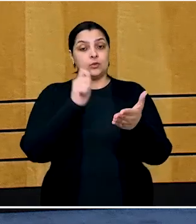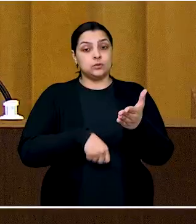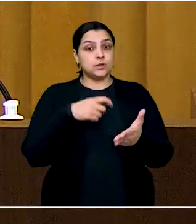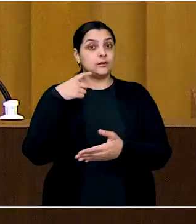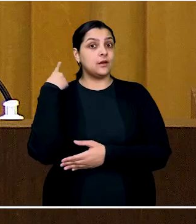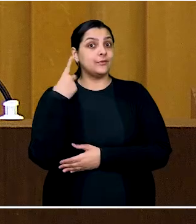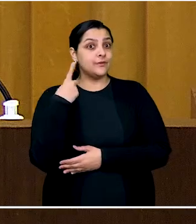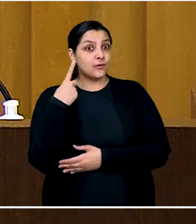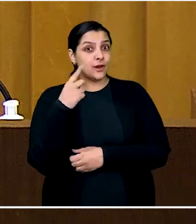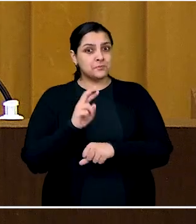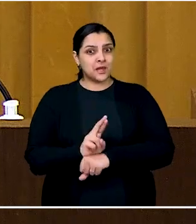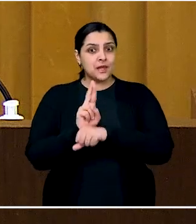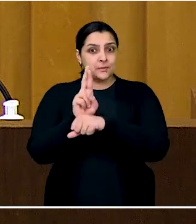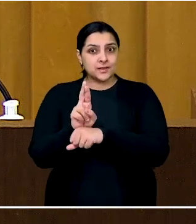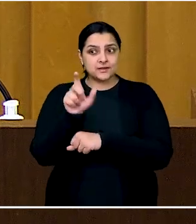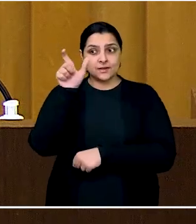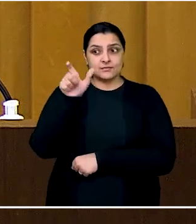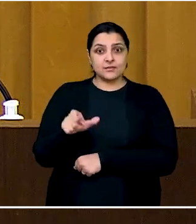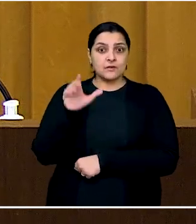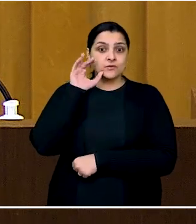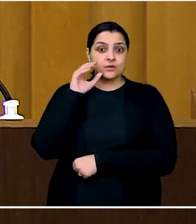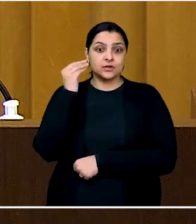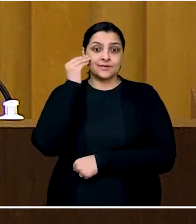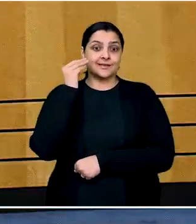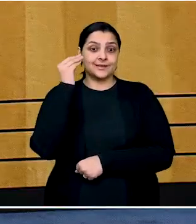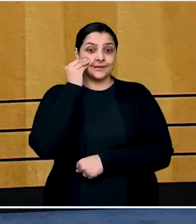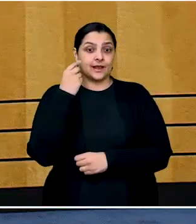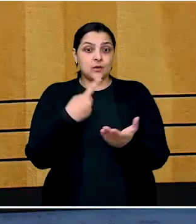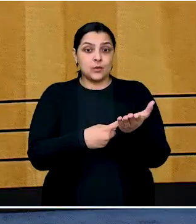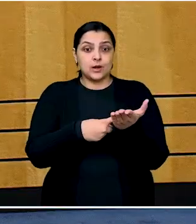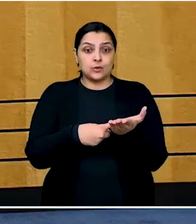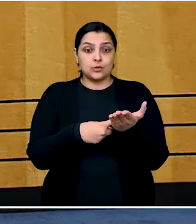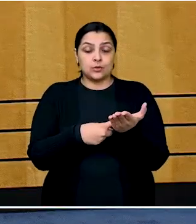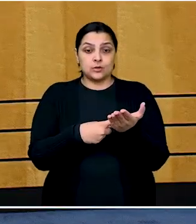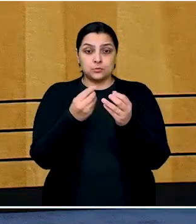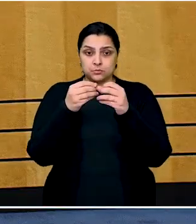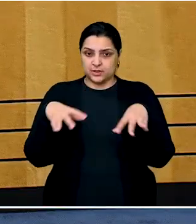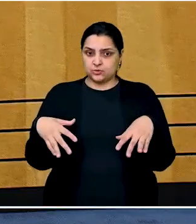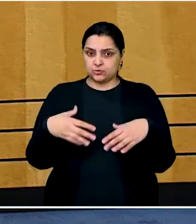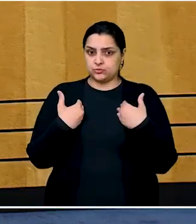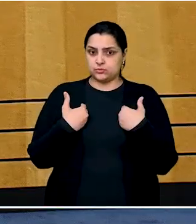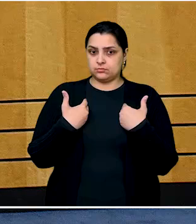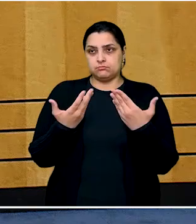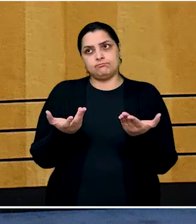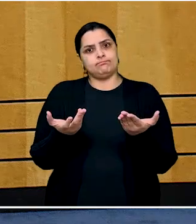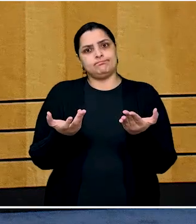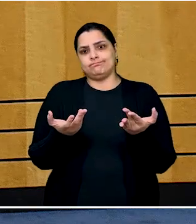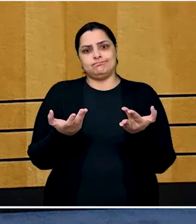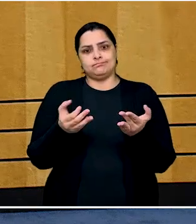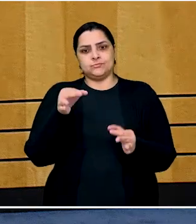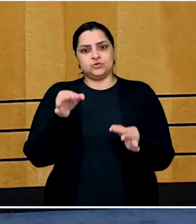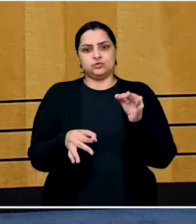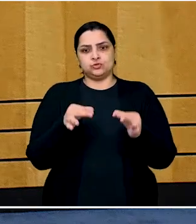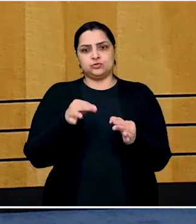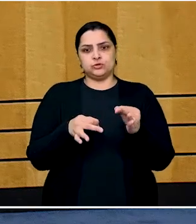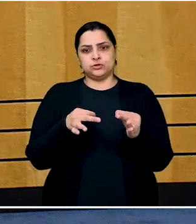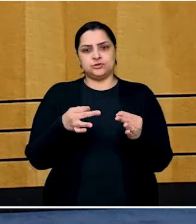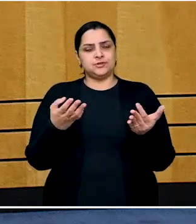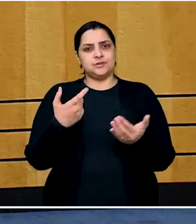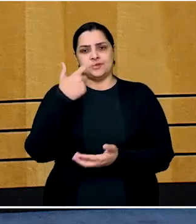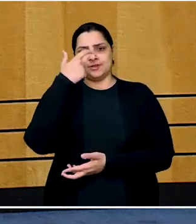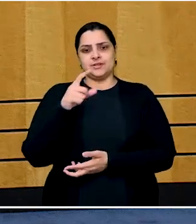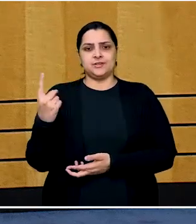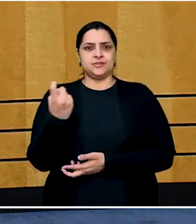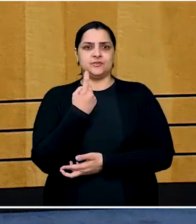contratar um advogado para representar o empregado no intuito de entabular um acordo que o prejudique, para mim, extrapola a esfera jurídica